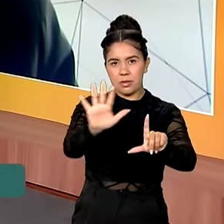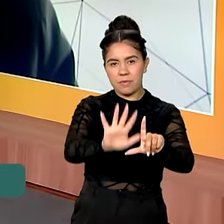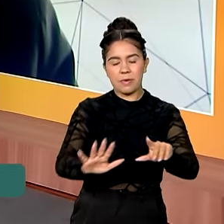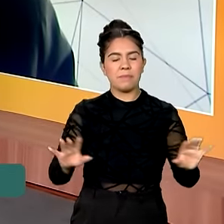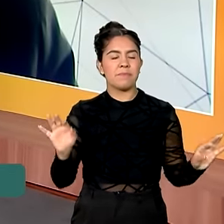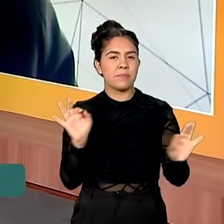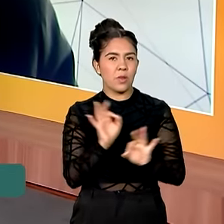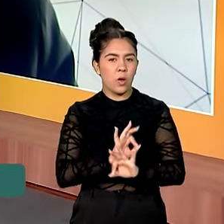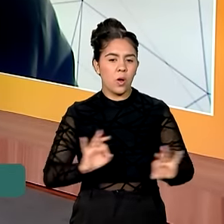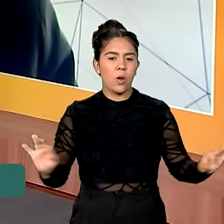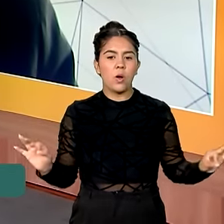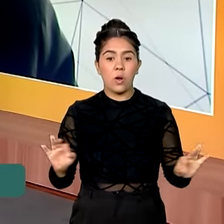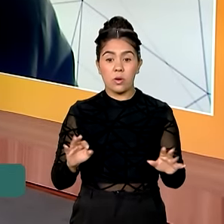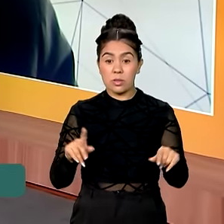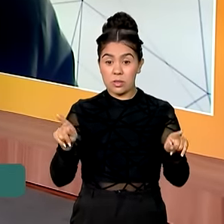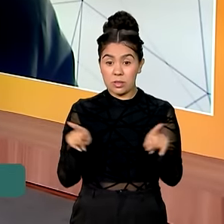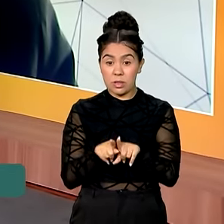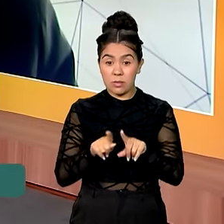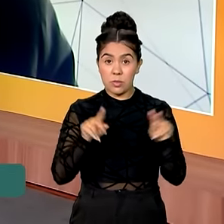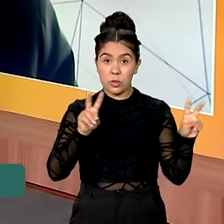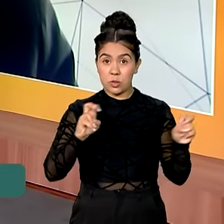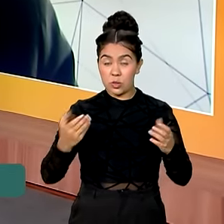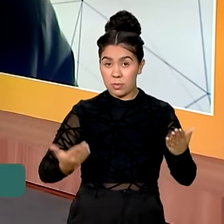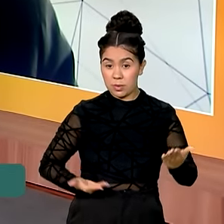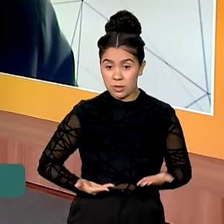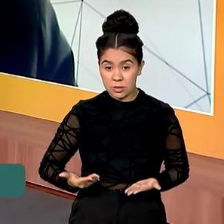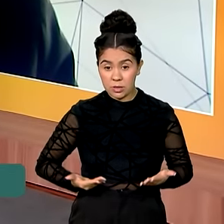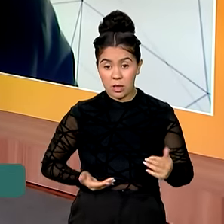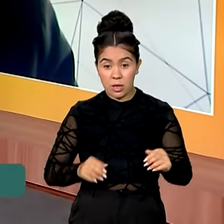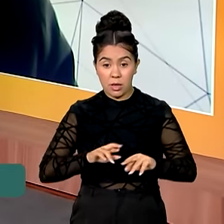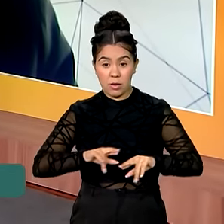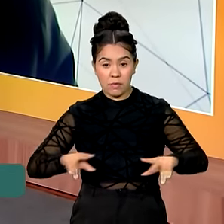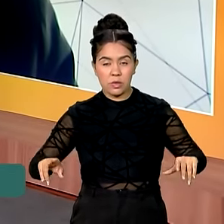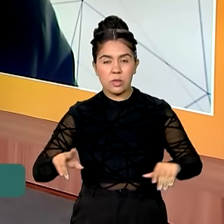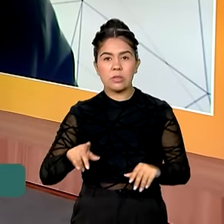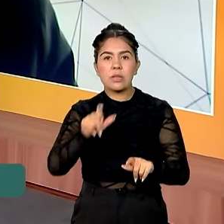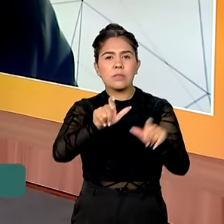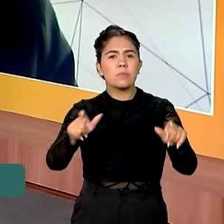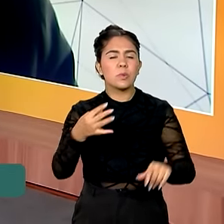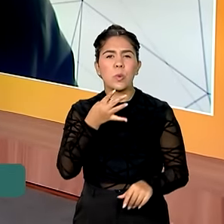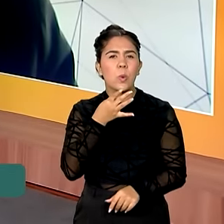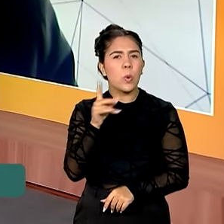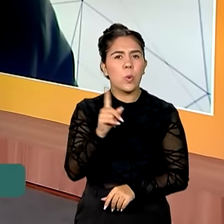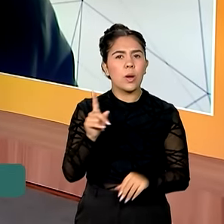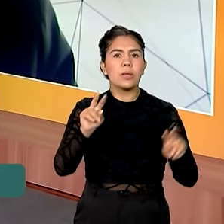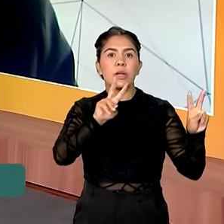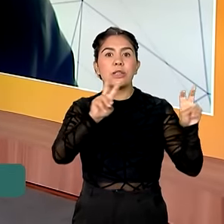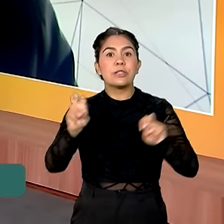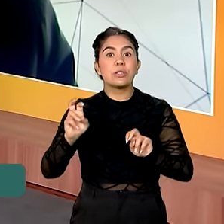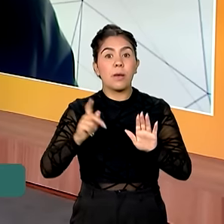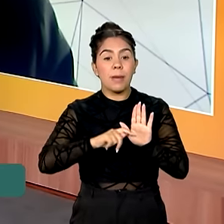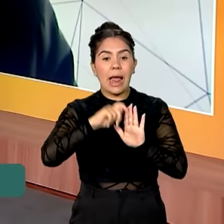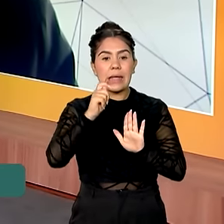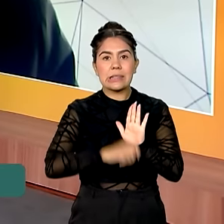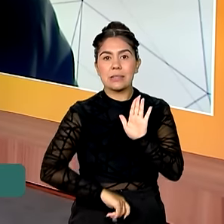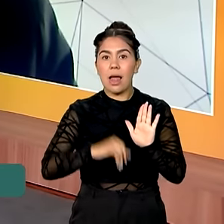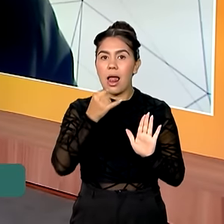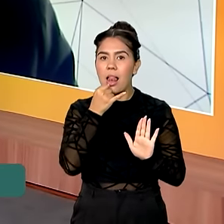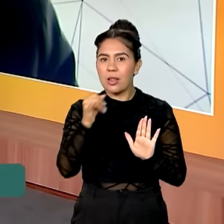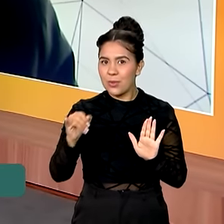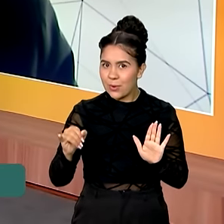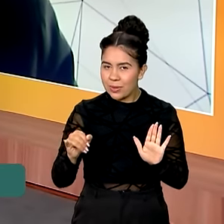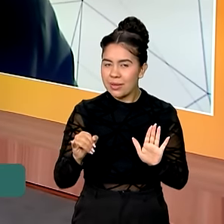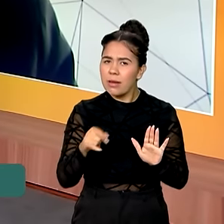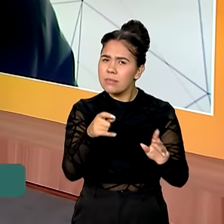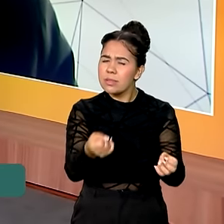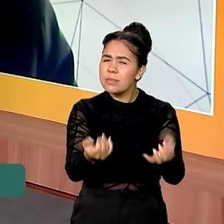Excelente. Agora, um dos serviços que é pouco conhecido pelo cidadão é a assinatura eletrônica avançada. Explica para